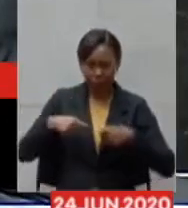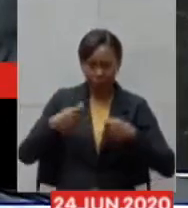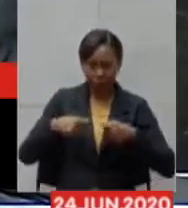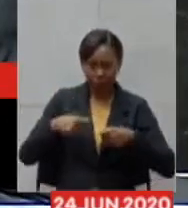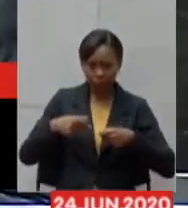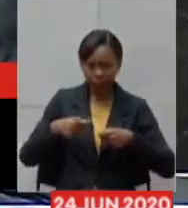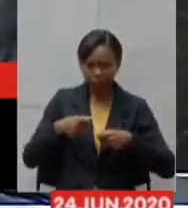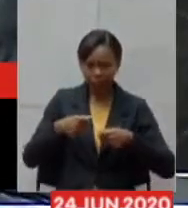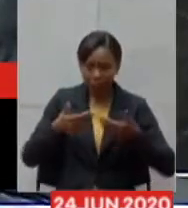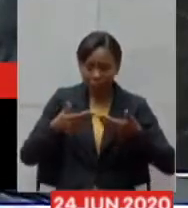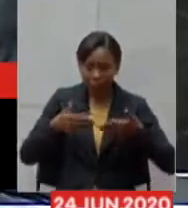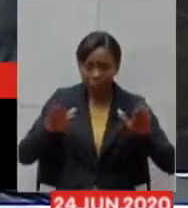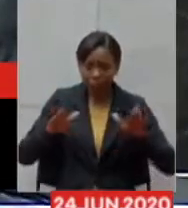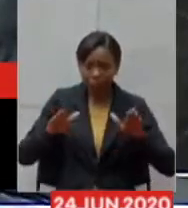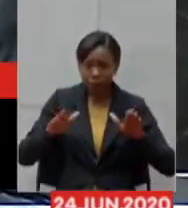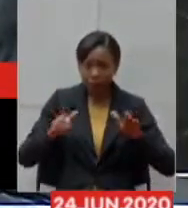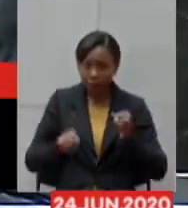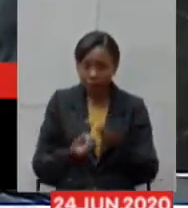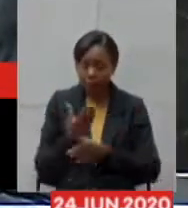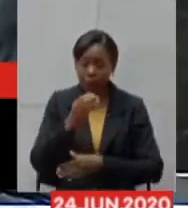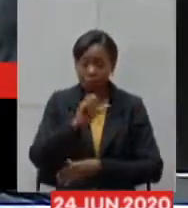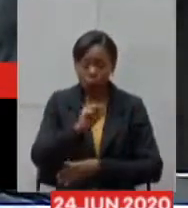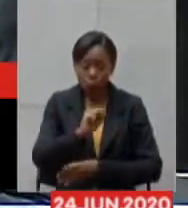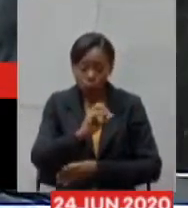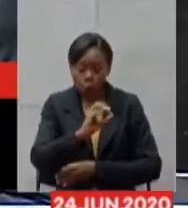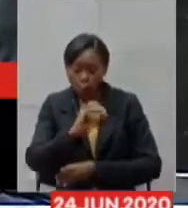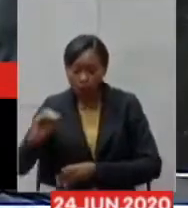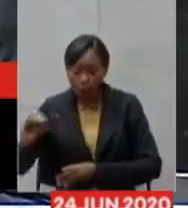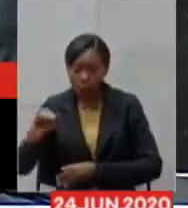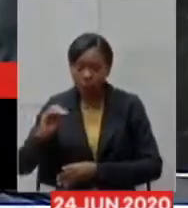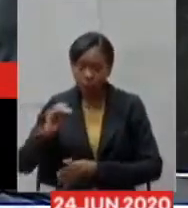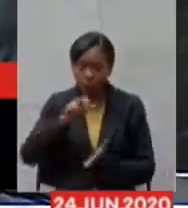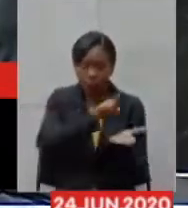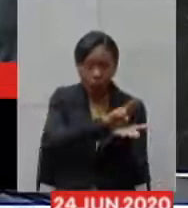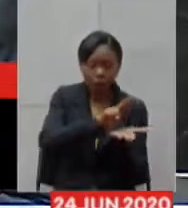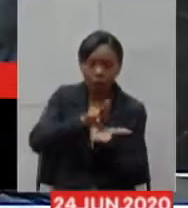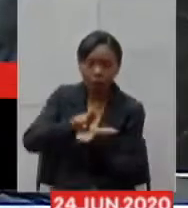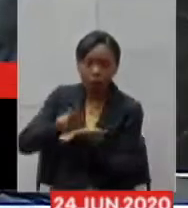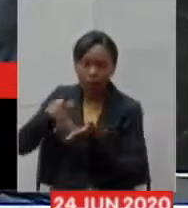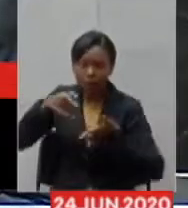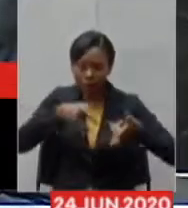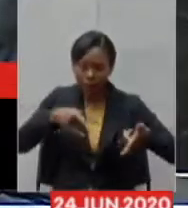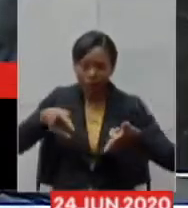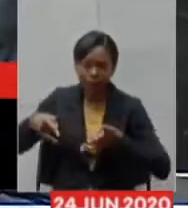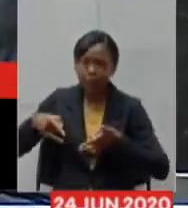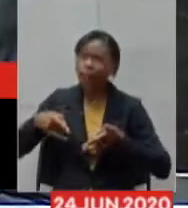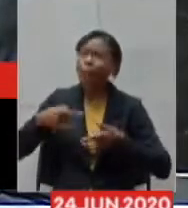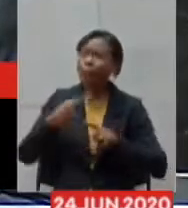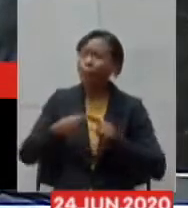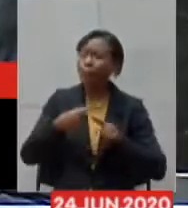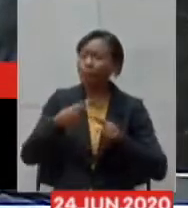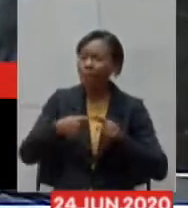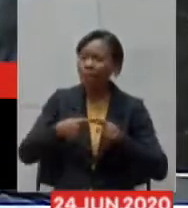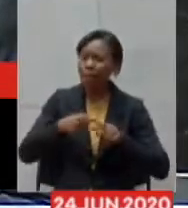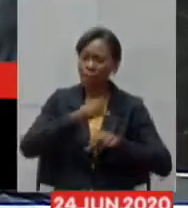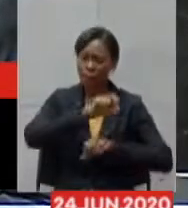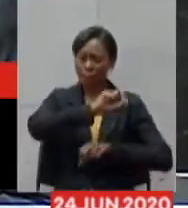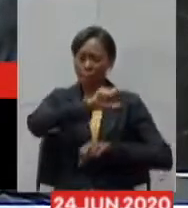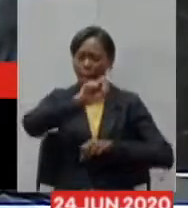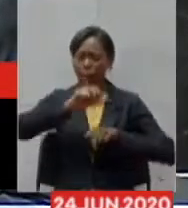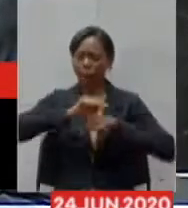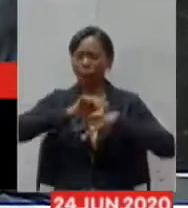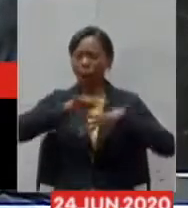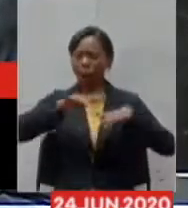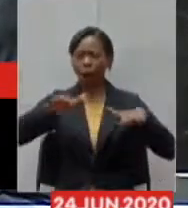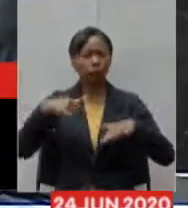800 leitos isso significa muito claramente que estourou a epidemia no Estado e isso nós não